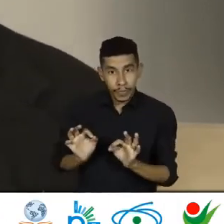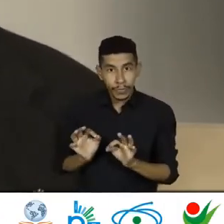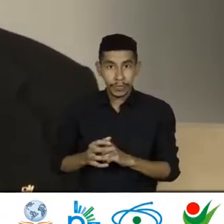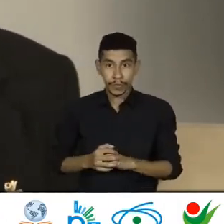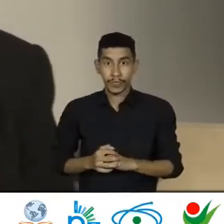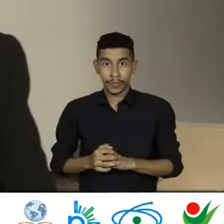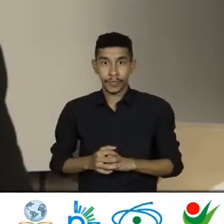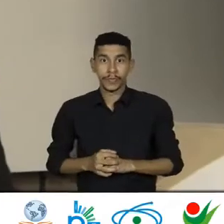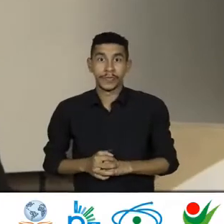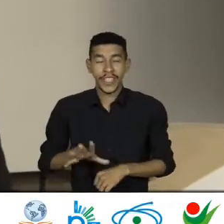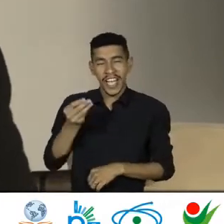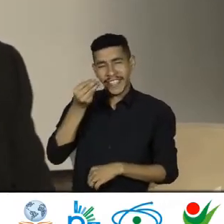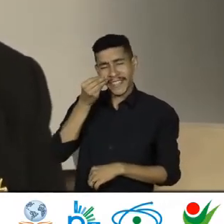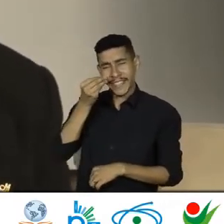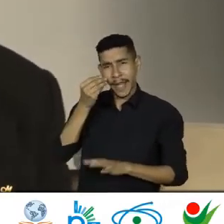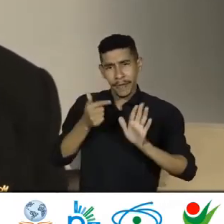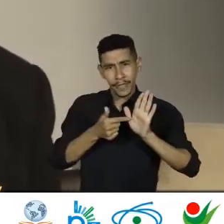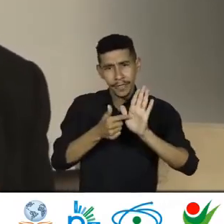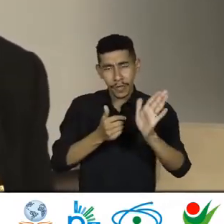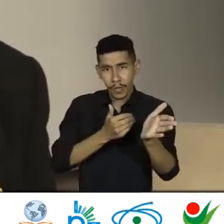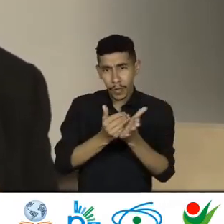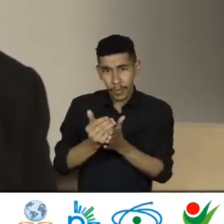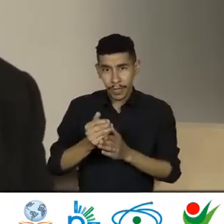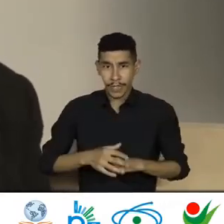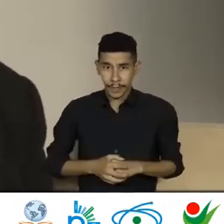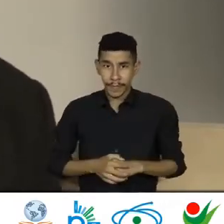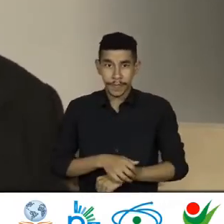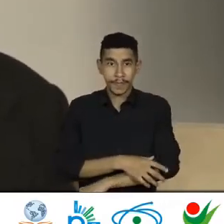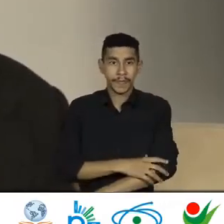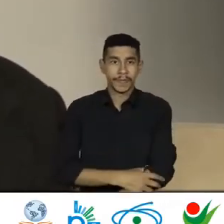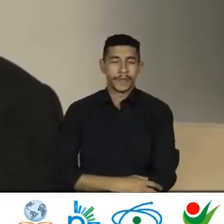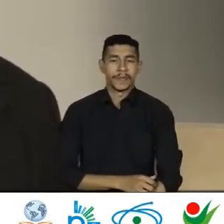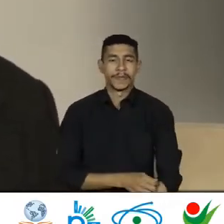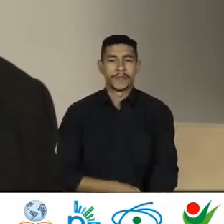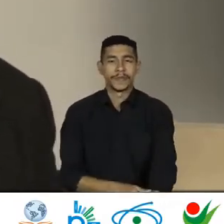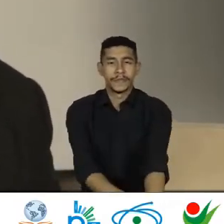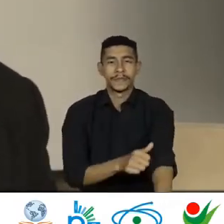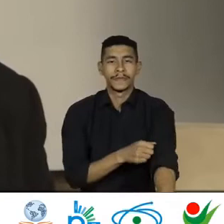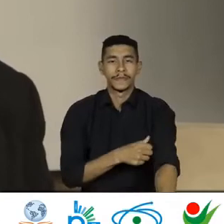Daí depois A gente faz O teste De apresentação Aqui junto Com o pessoal Então